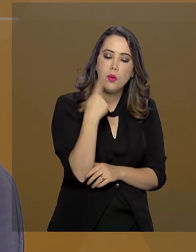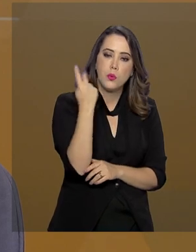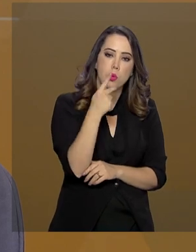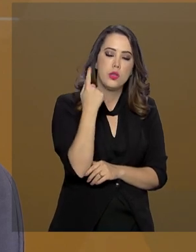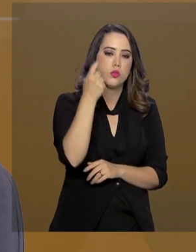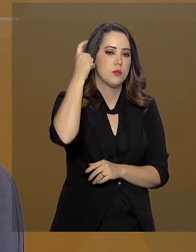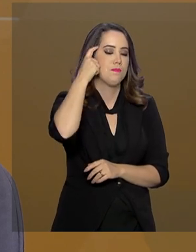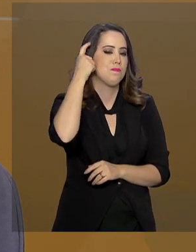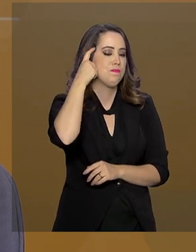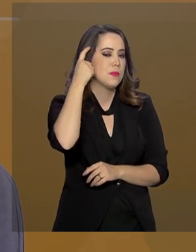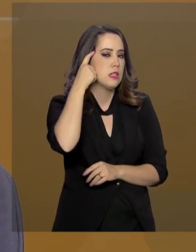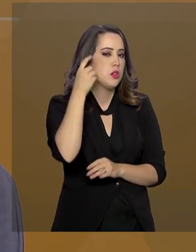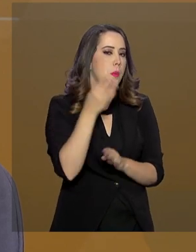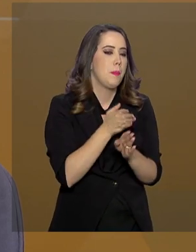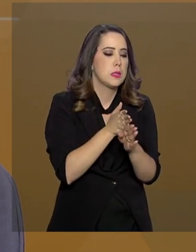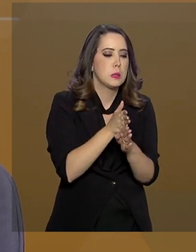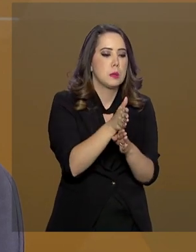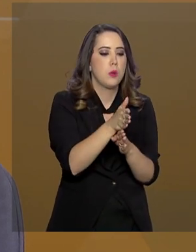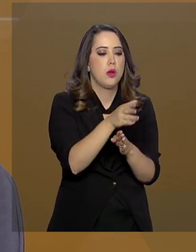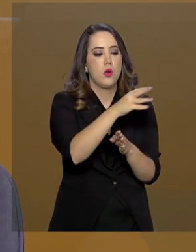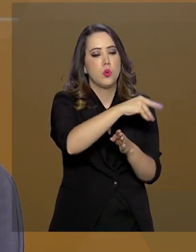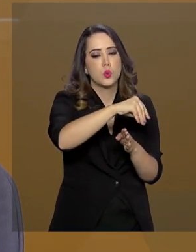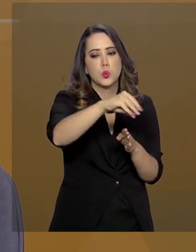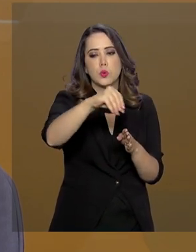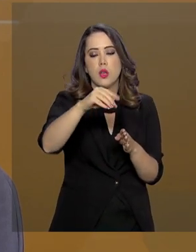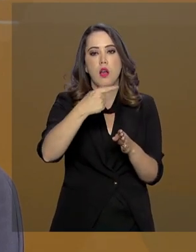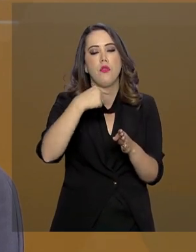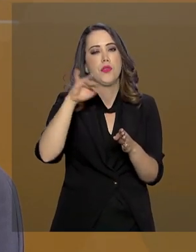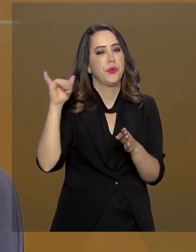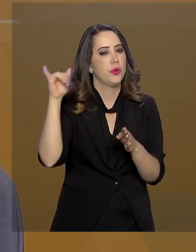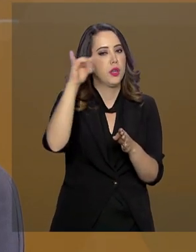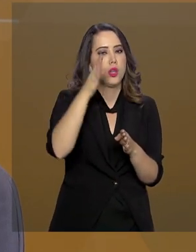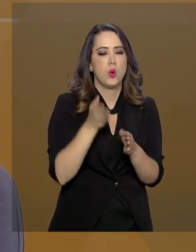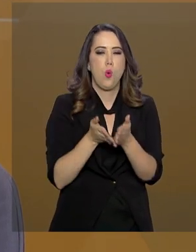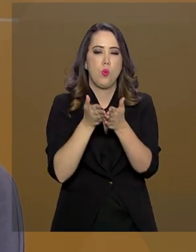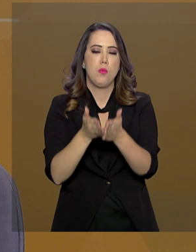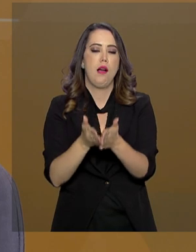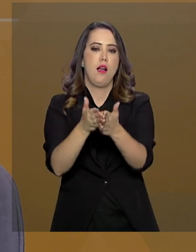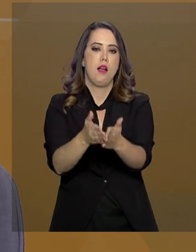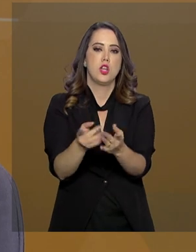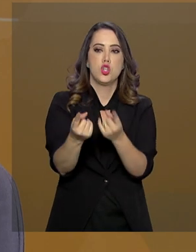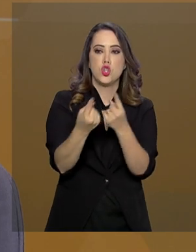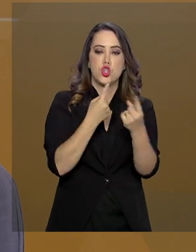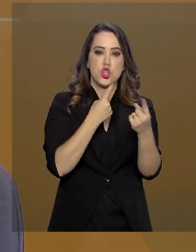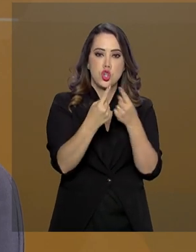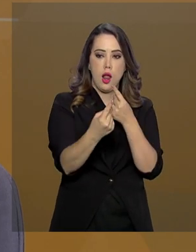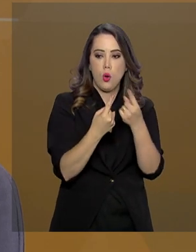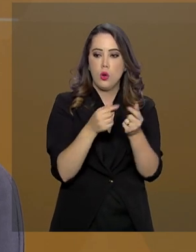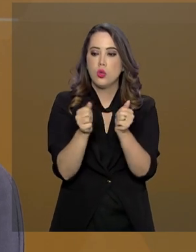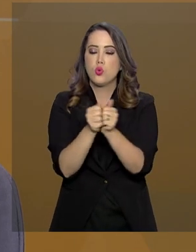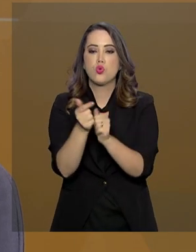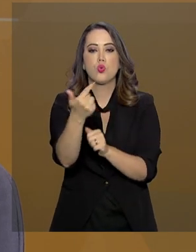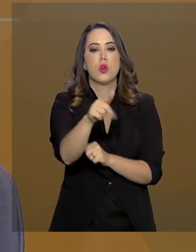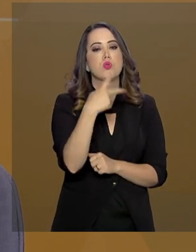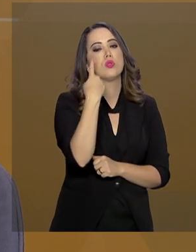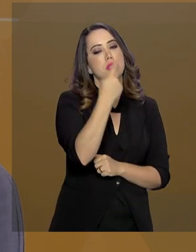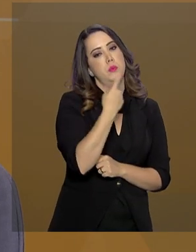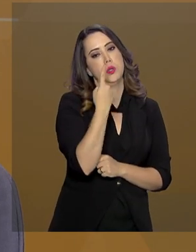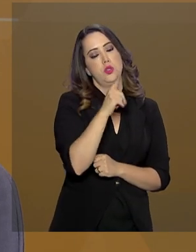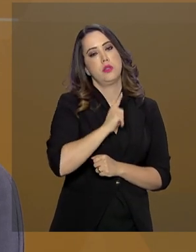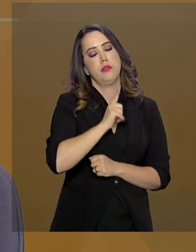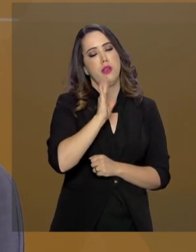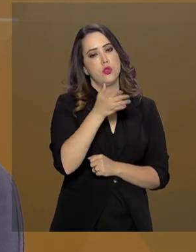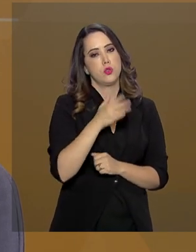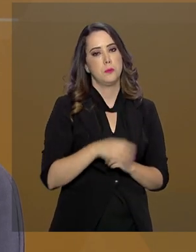pensar nas fronteiras, dialogando com essas outras políticas que já existem. A nossa ideia é que essa política já esteja encerrada, o